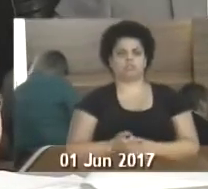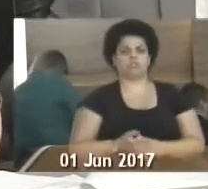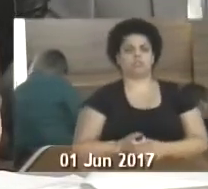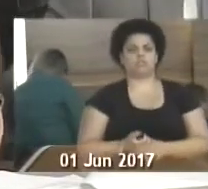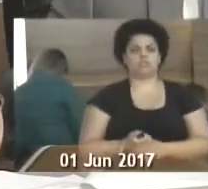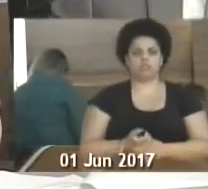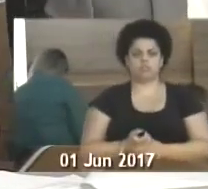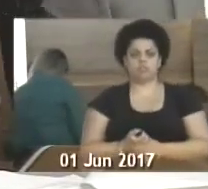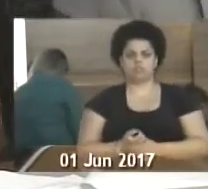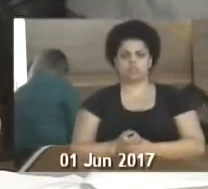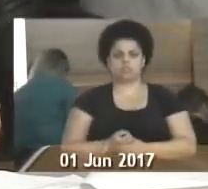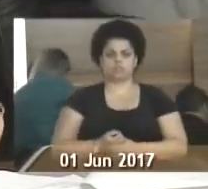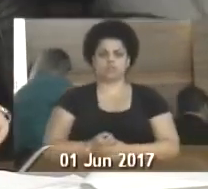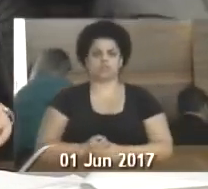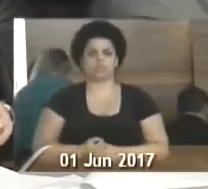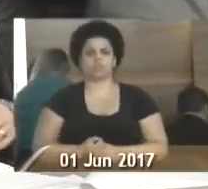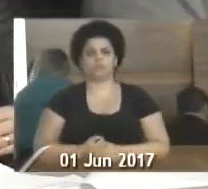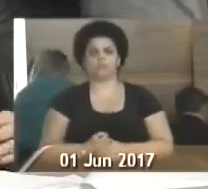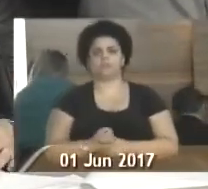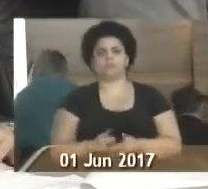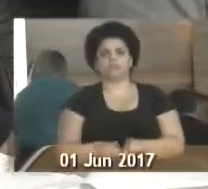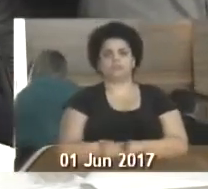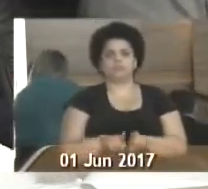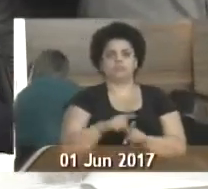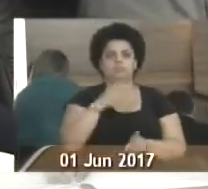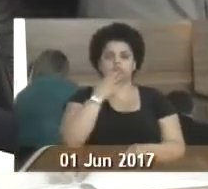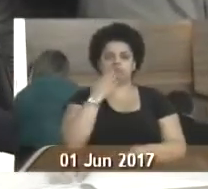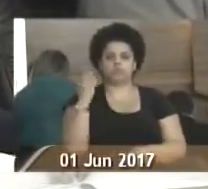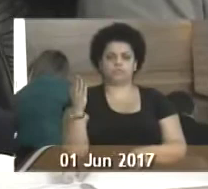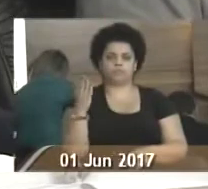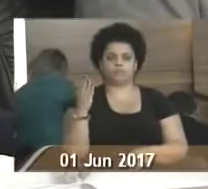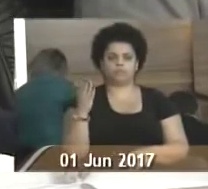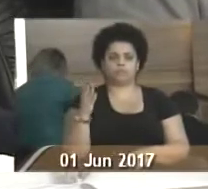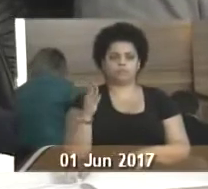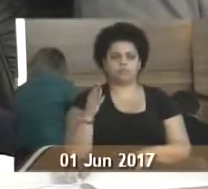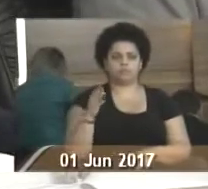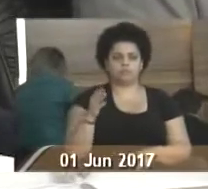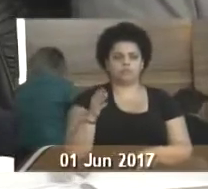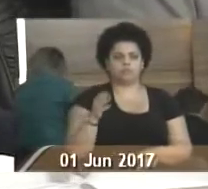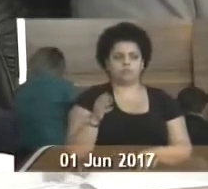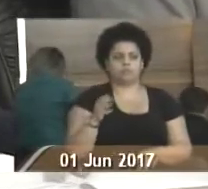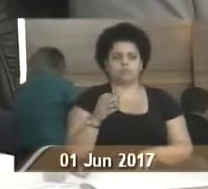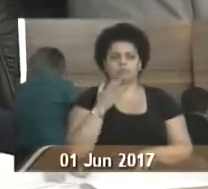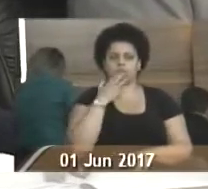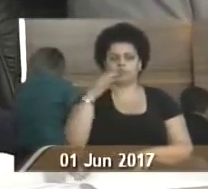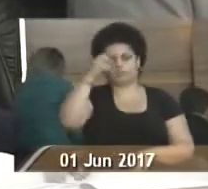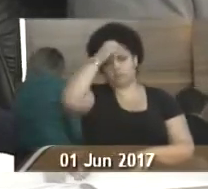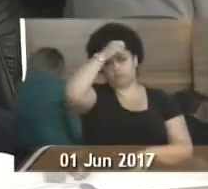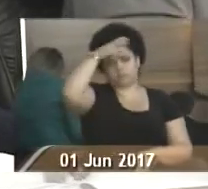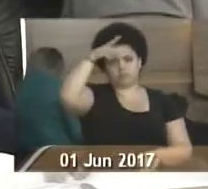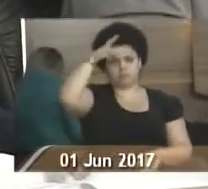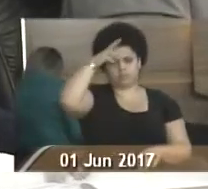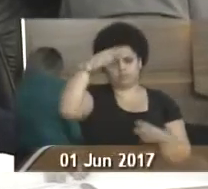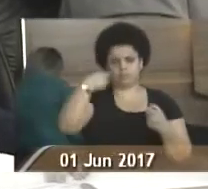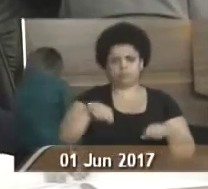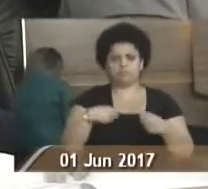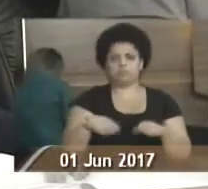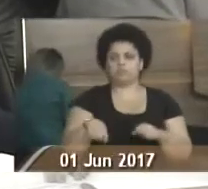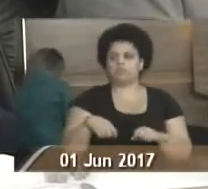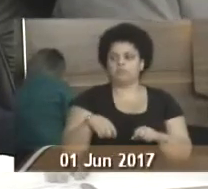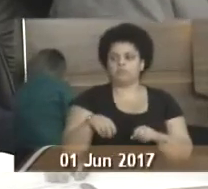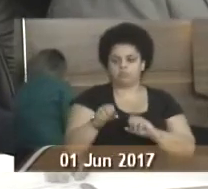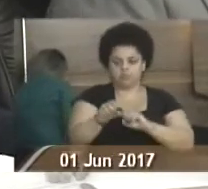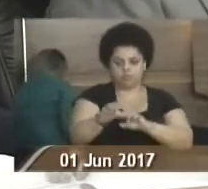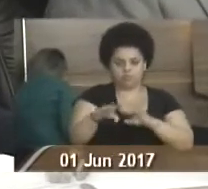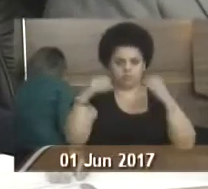1726, 2017, Luciana Ferreira de Oliveira Valverde, indicando ao prefeito municipal a implantação de aulas de